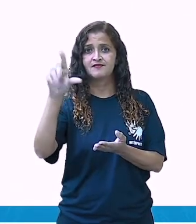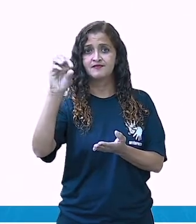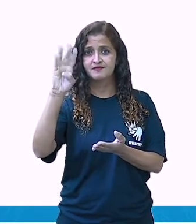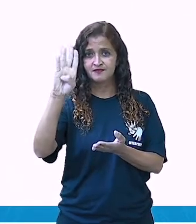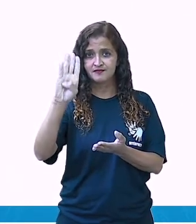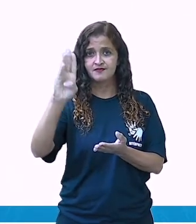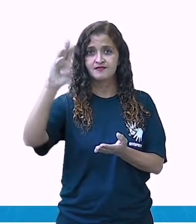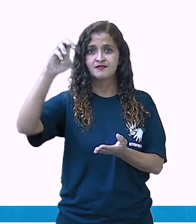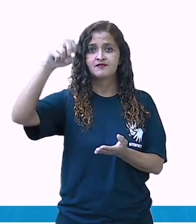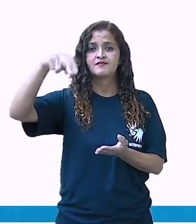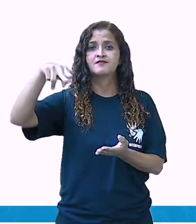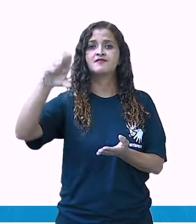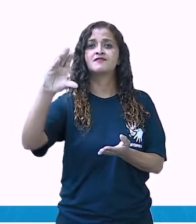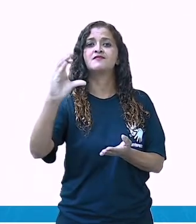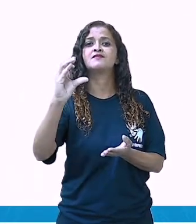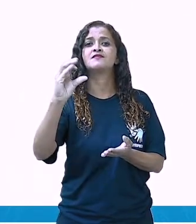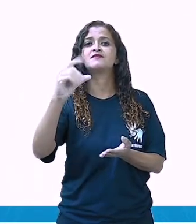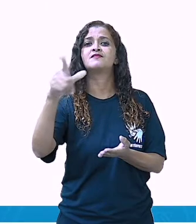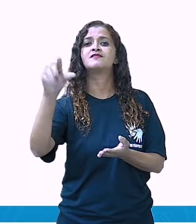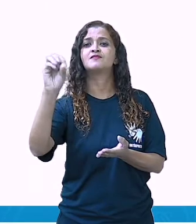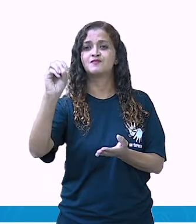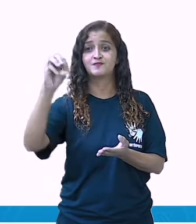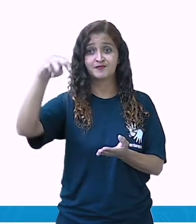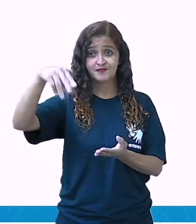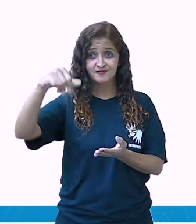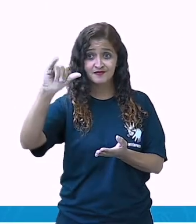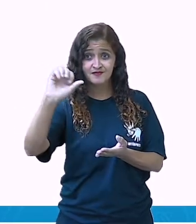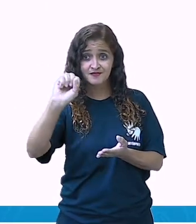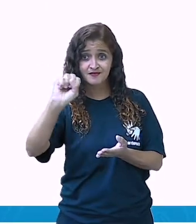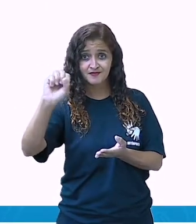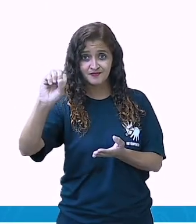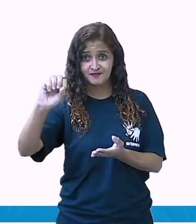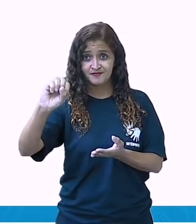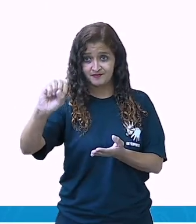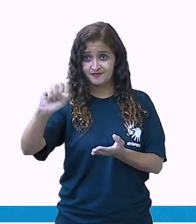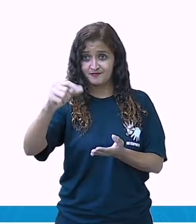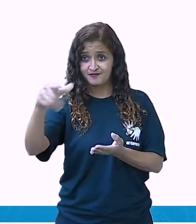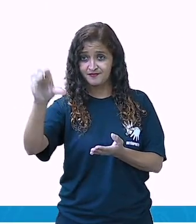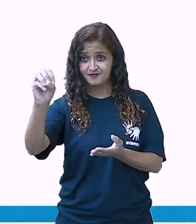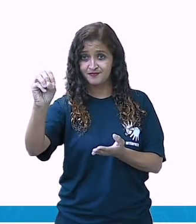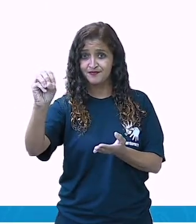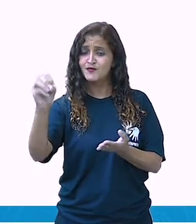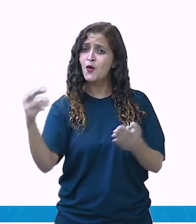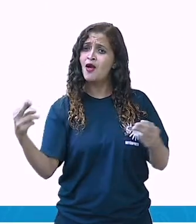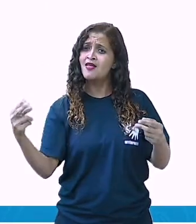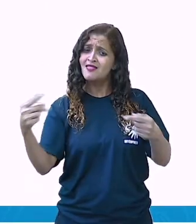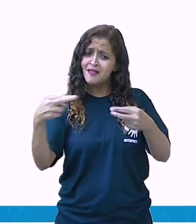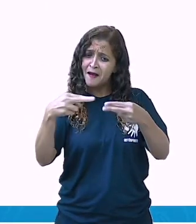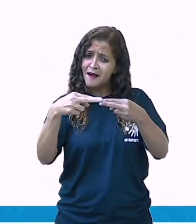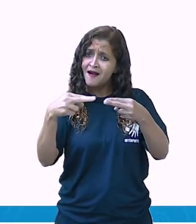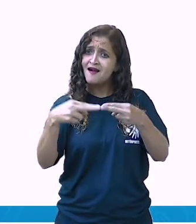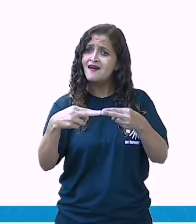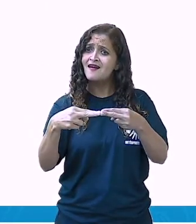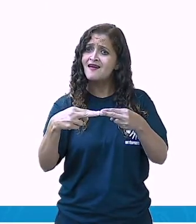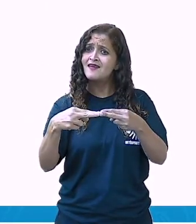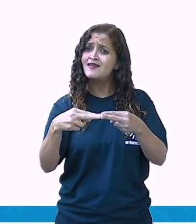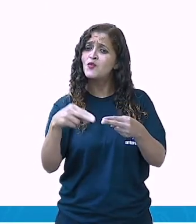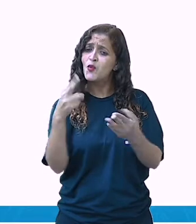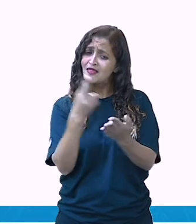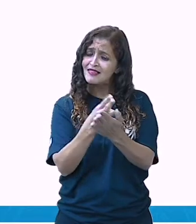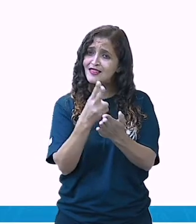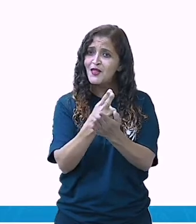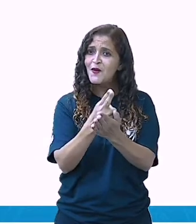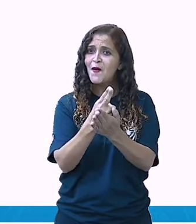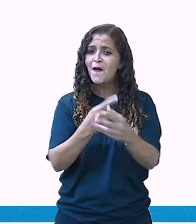missão. Vocês viram que interessante, gente? Como é a rima, sempre combina, né? O finalzinho da palavra